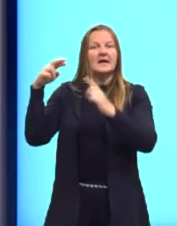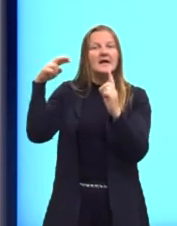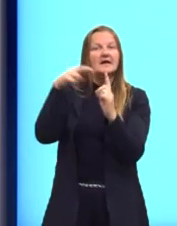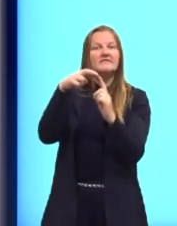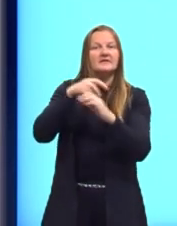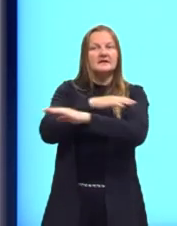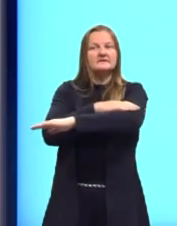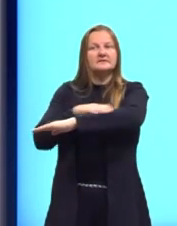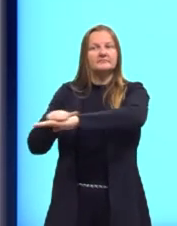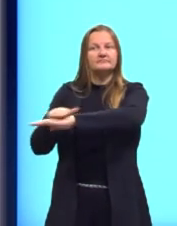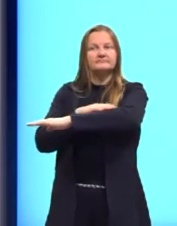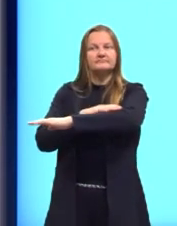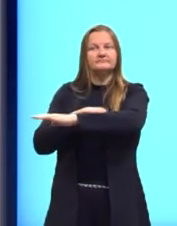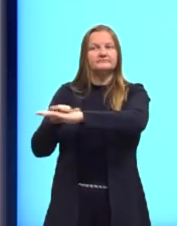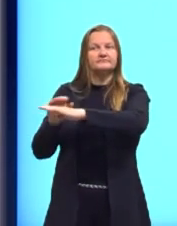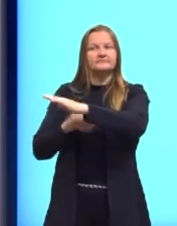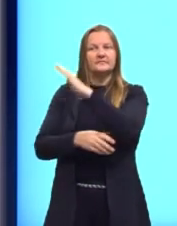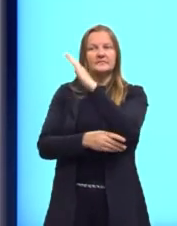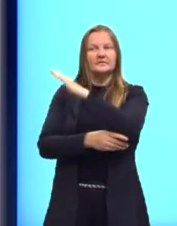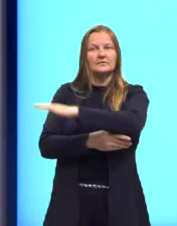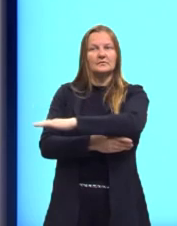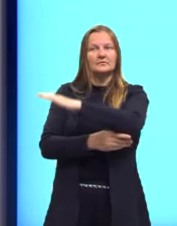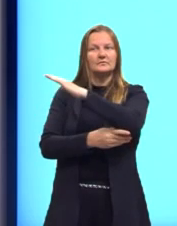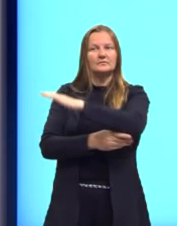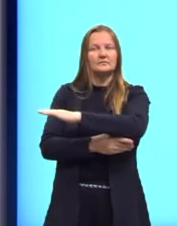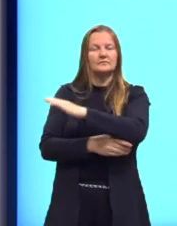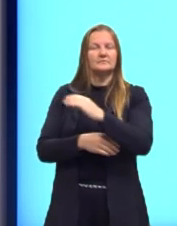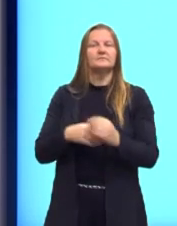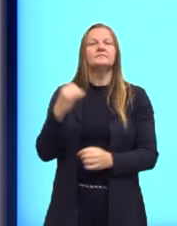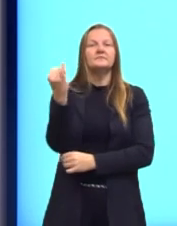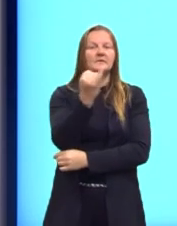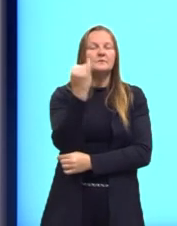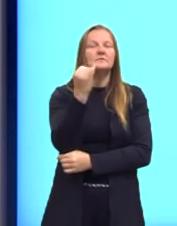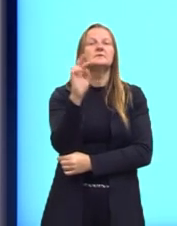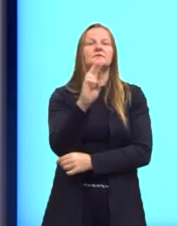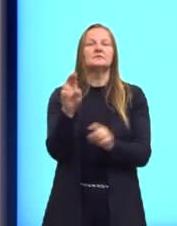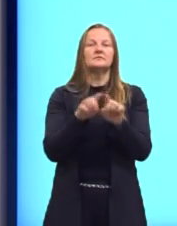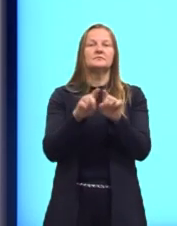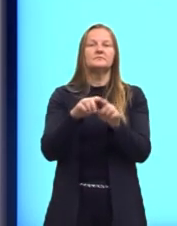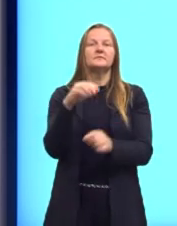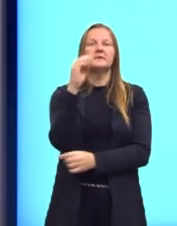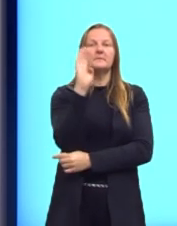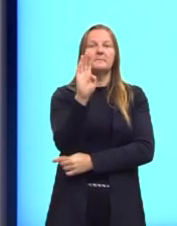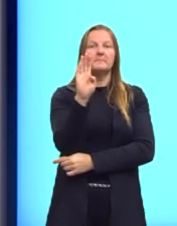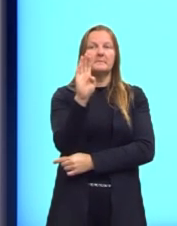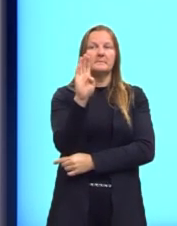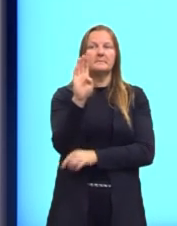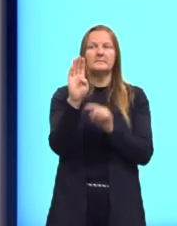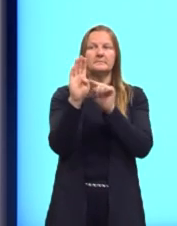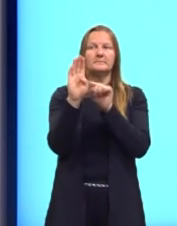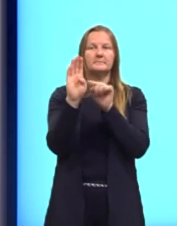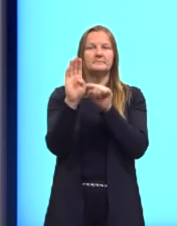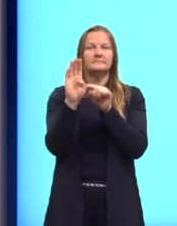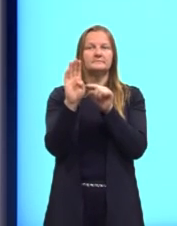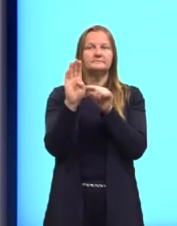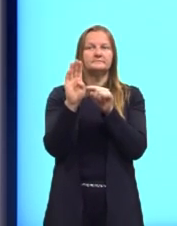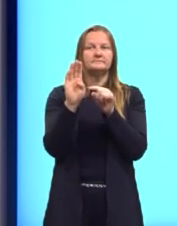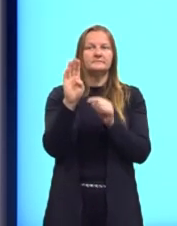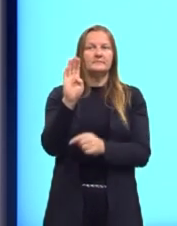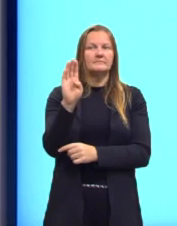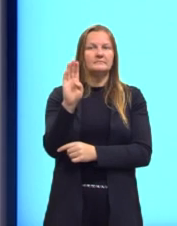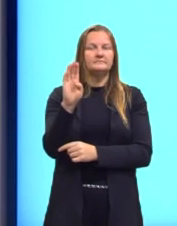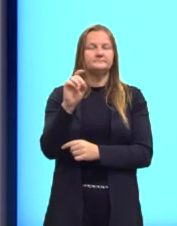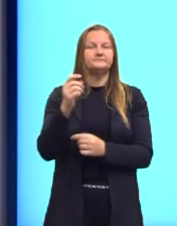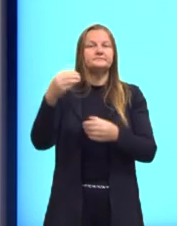determinar. Outro termo importante é o termo B. O B, se a gente observar aqui na nossa